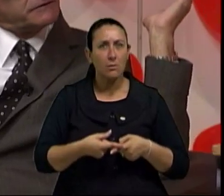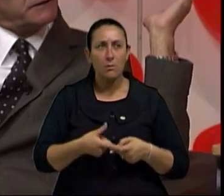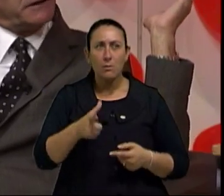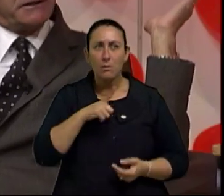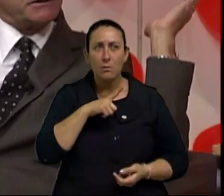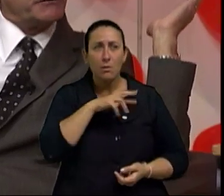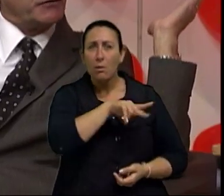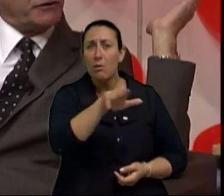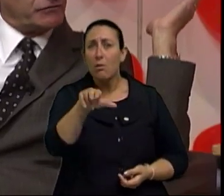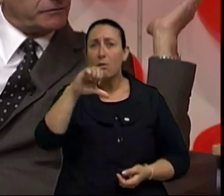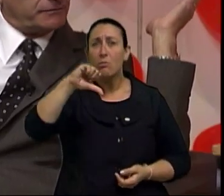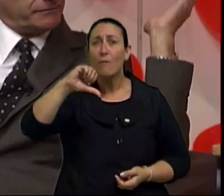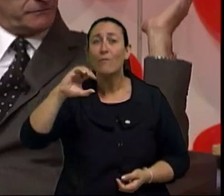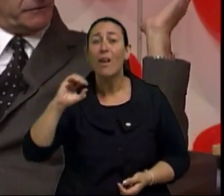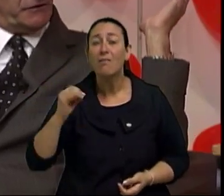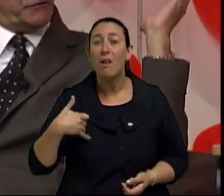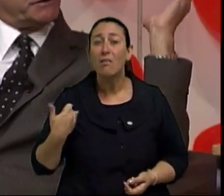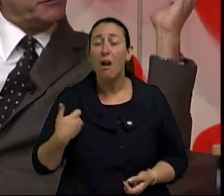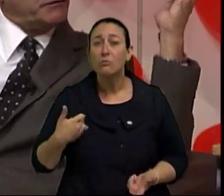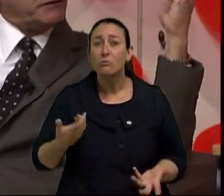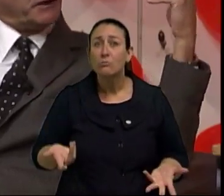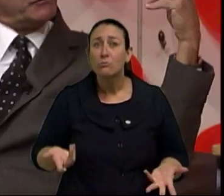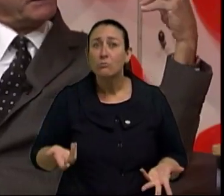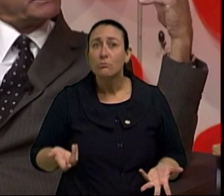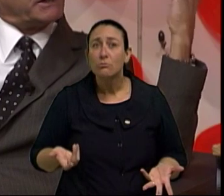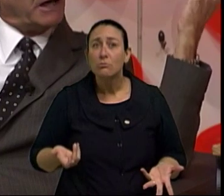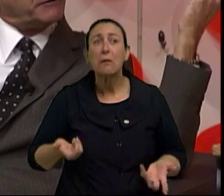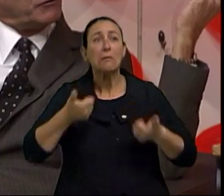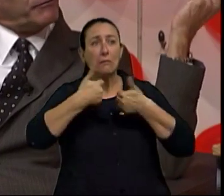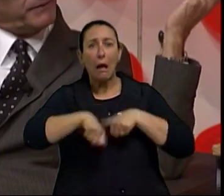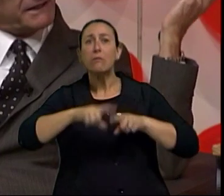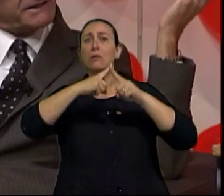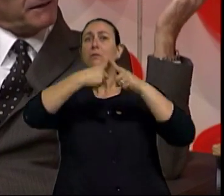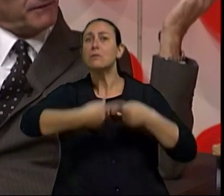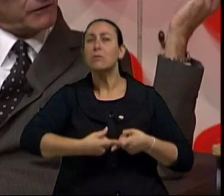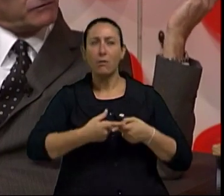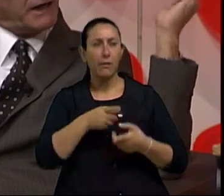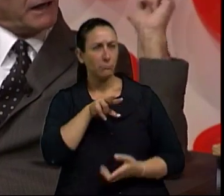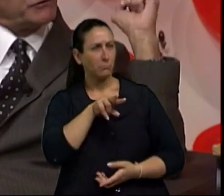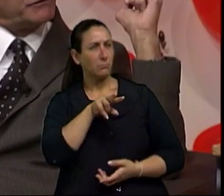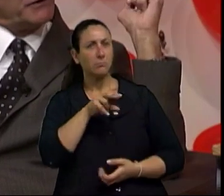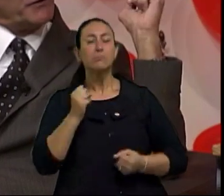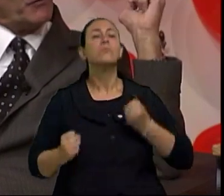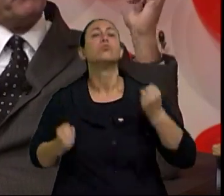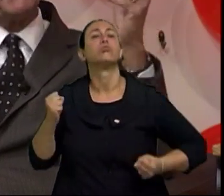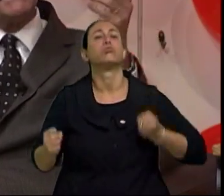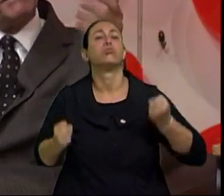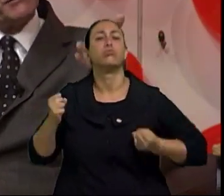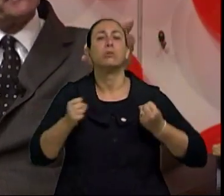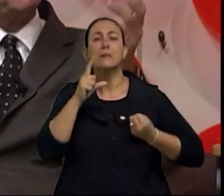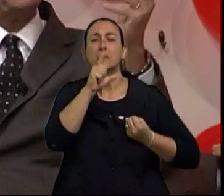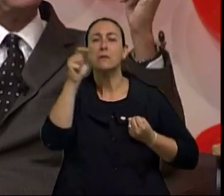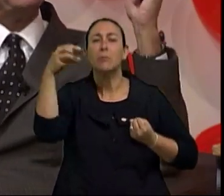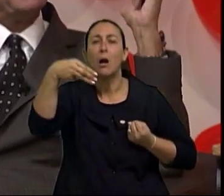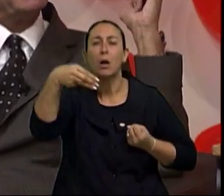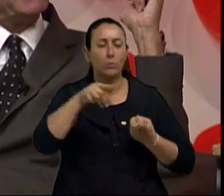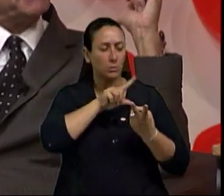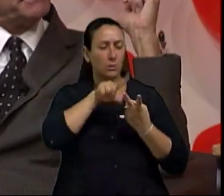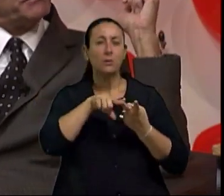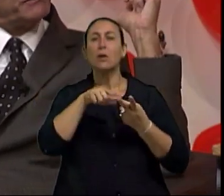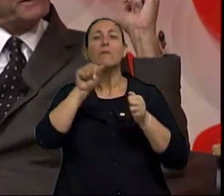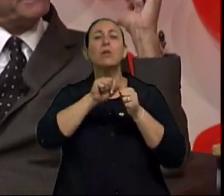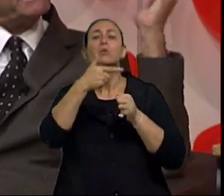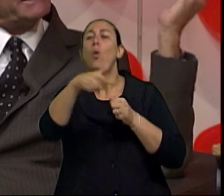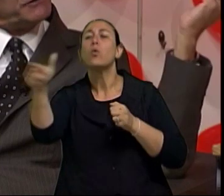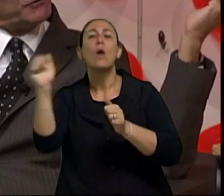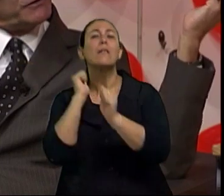Exatamente. Esses são idosos? É. Um indivíduo que é nonagenário, que compete 100 metros rasos, ou participa de outras modalidades de